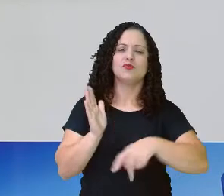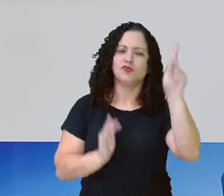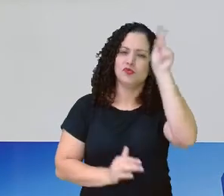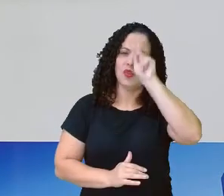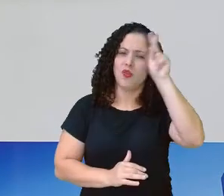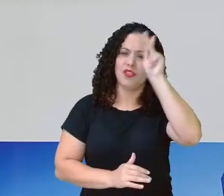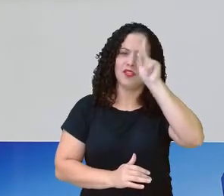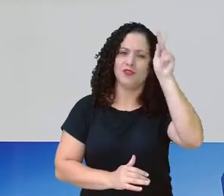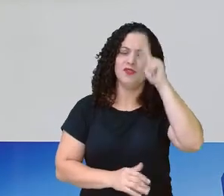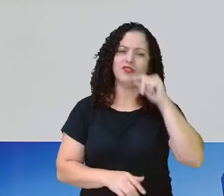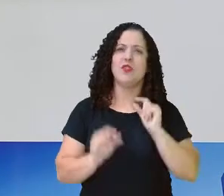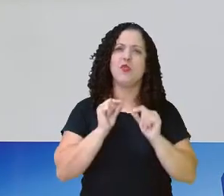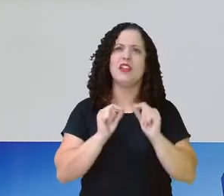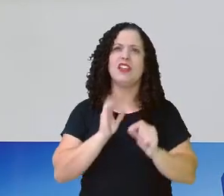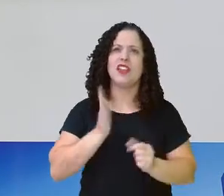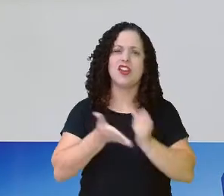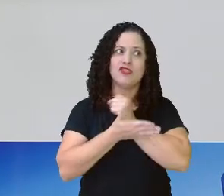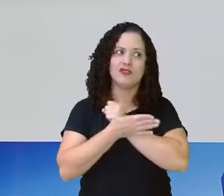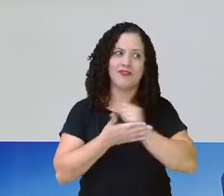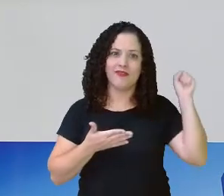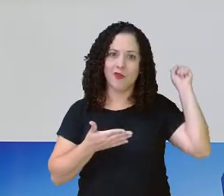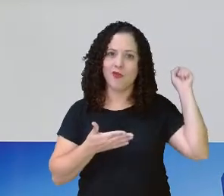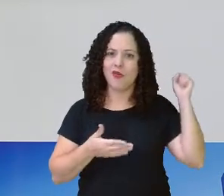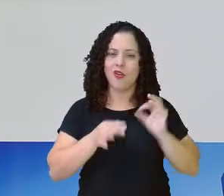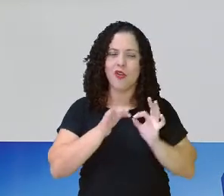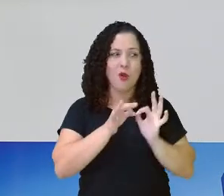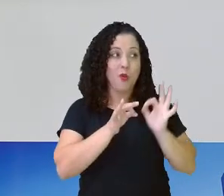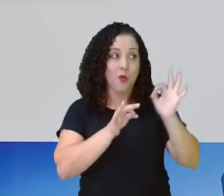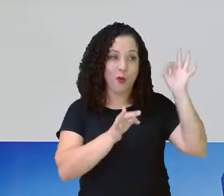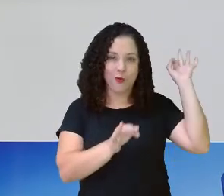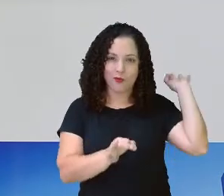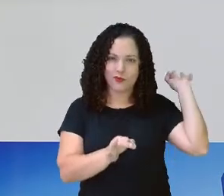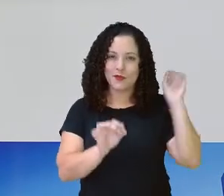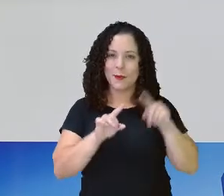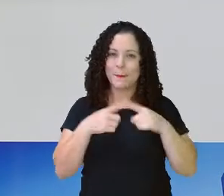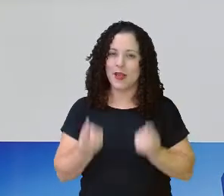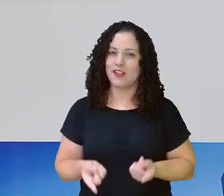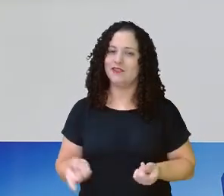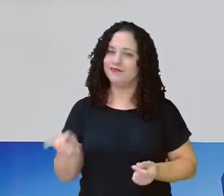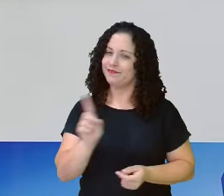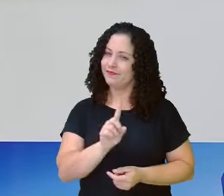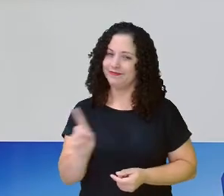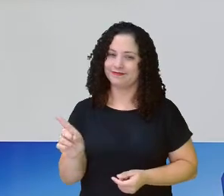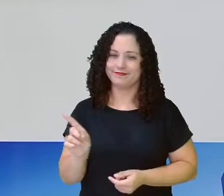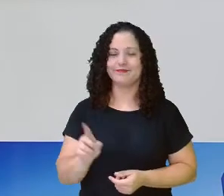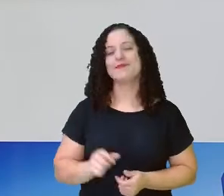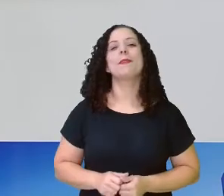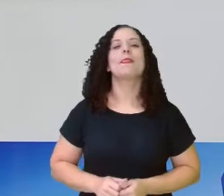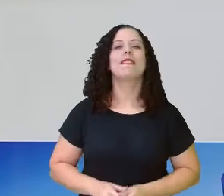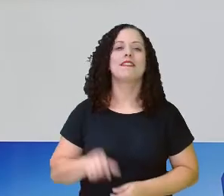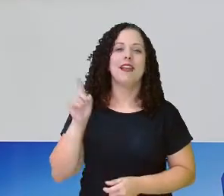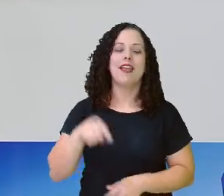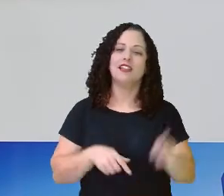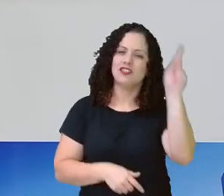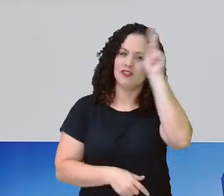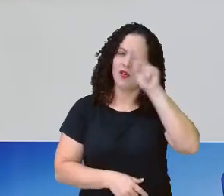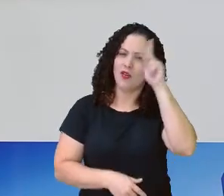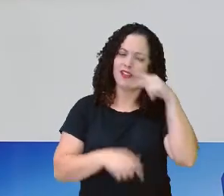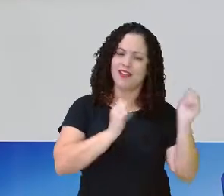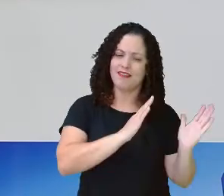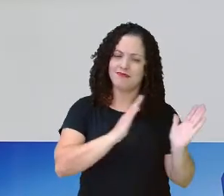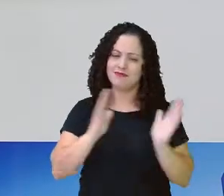na história como algo assim que já passou, muito longe da vida da gente. Mas isso não é verdade. A história é feita também no dia a dia.